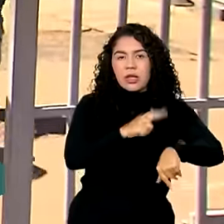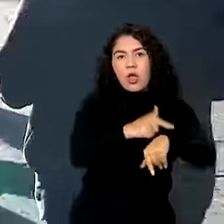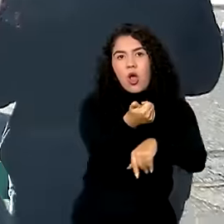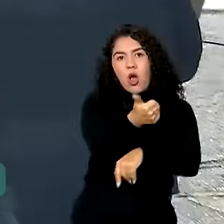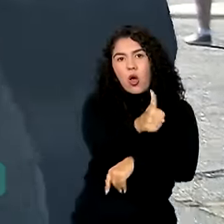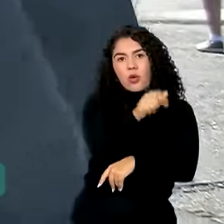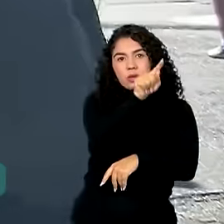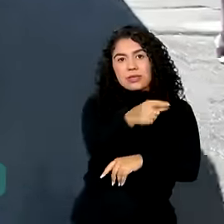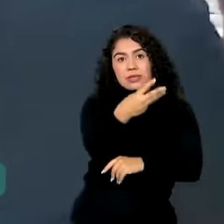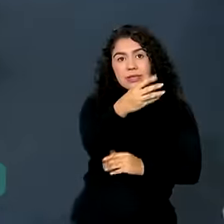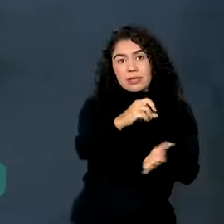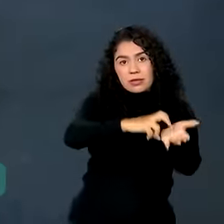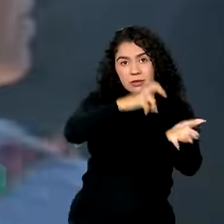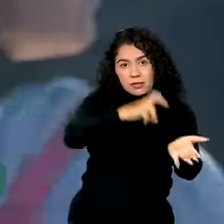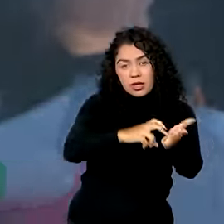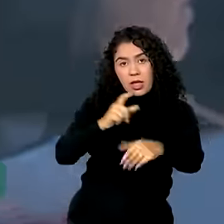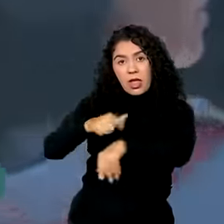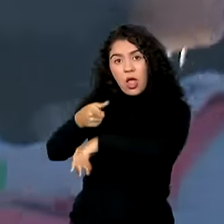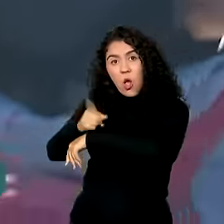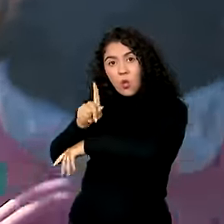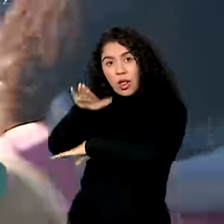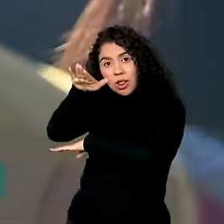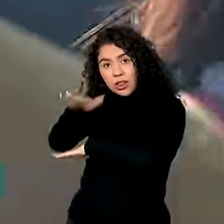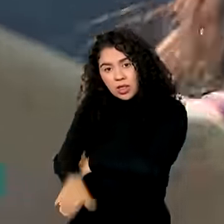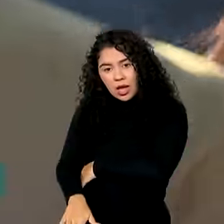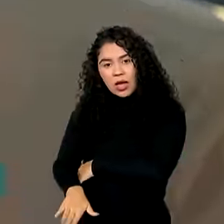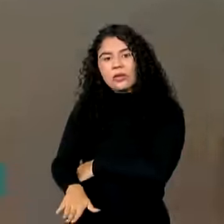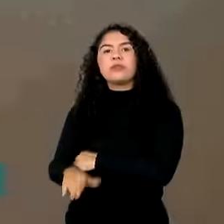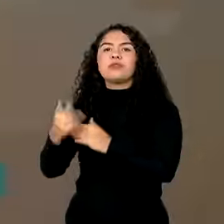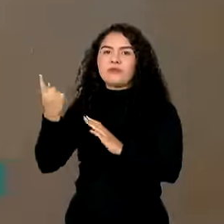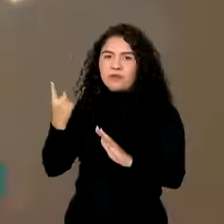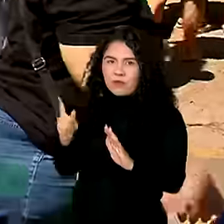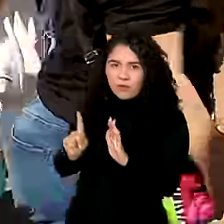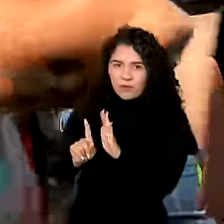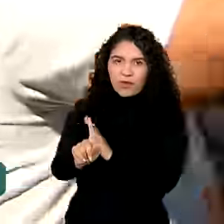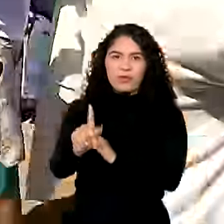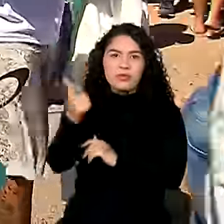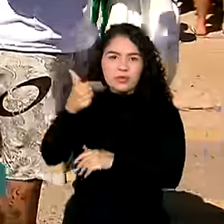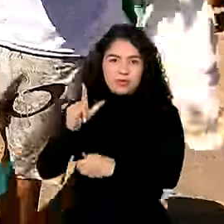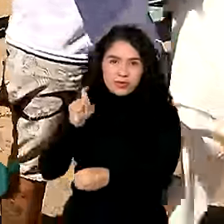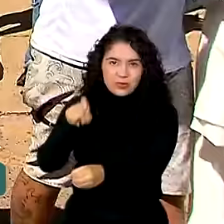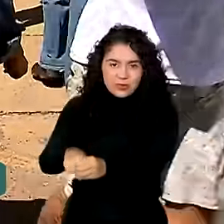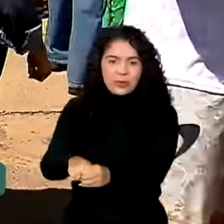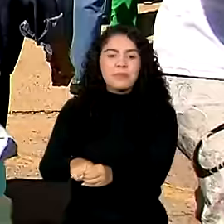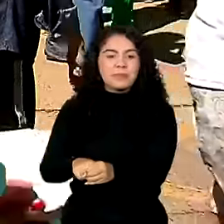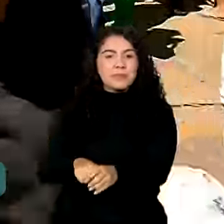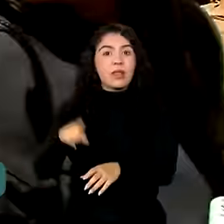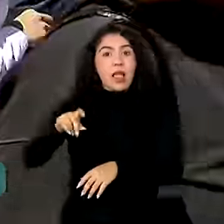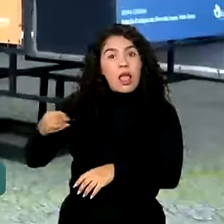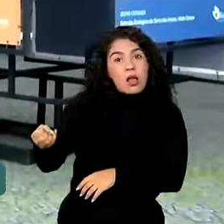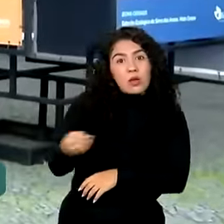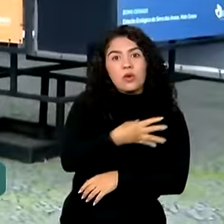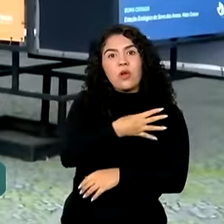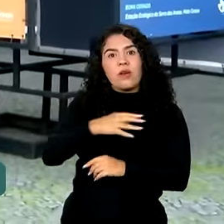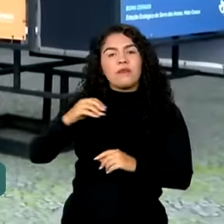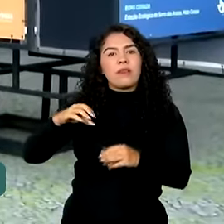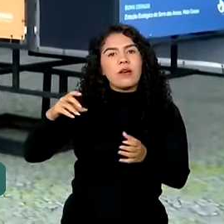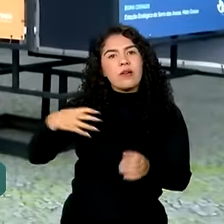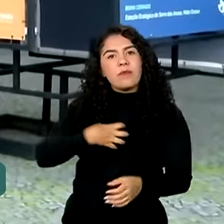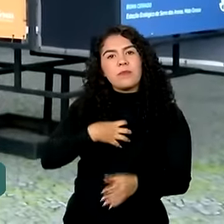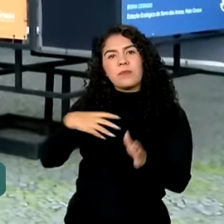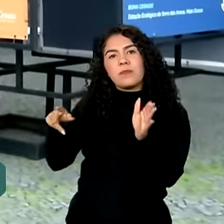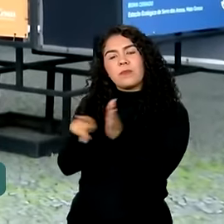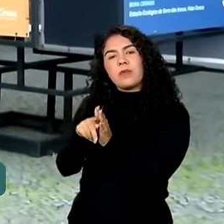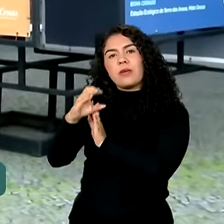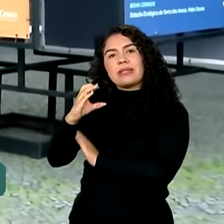manhã e à 1h da tarde era preciso o estar de volta. Mais uma inovação do CNPU, a